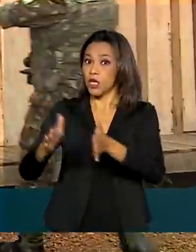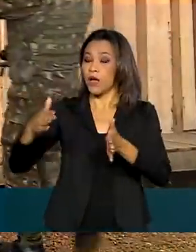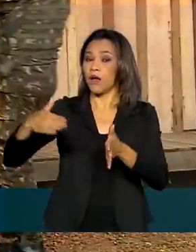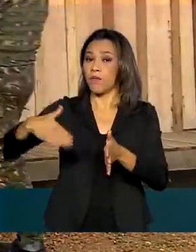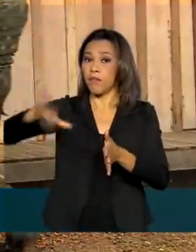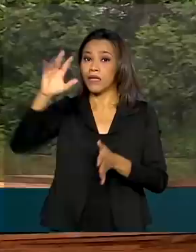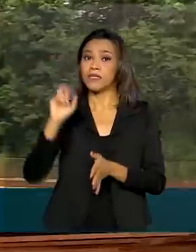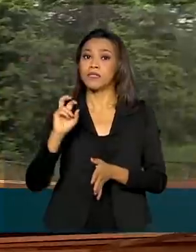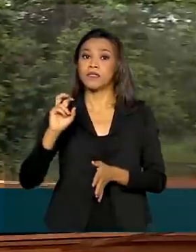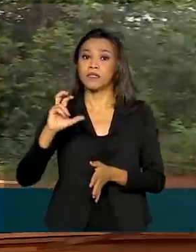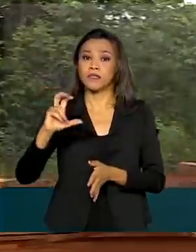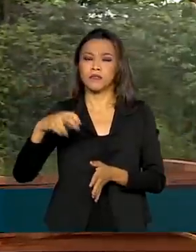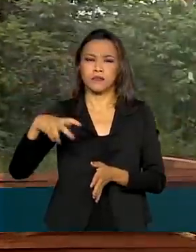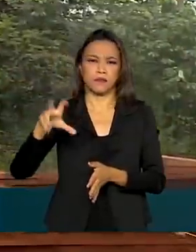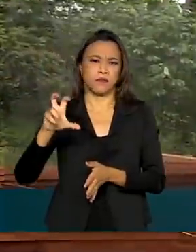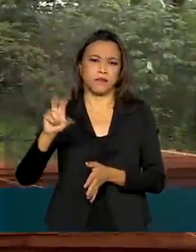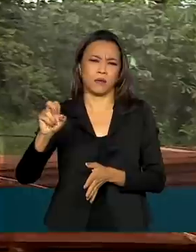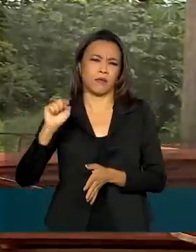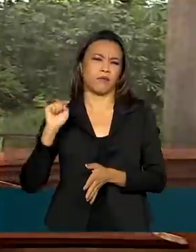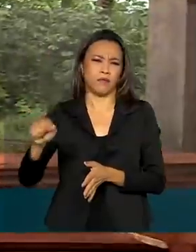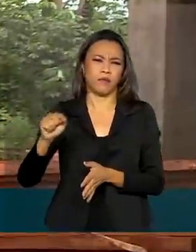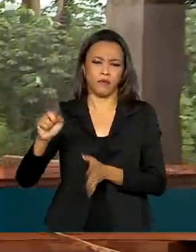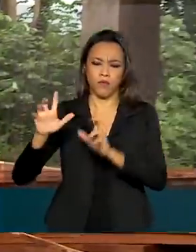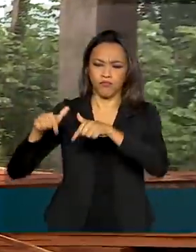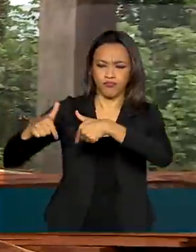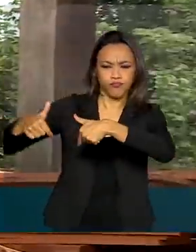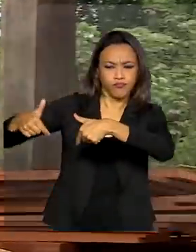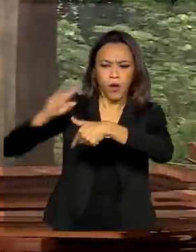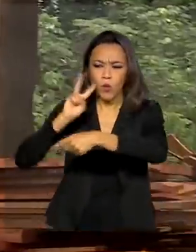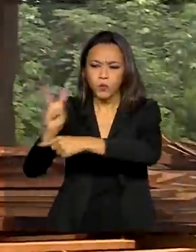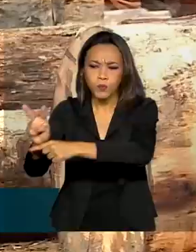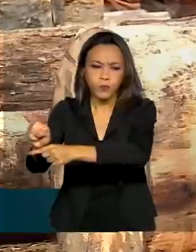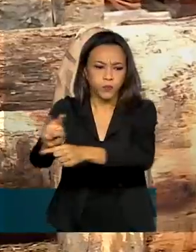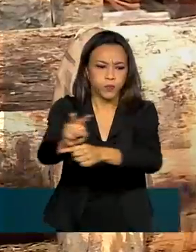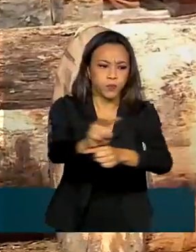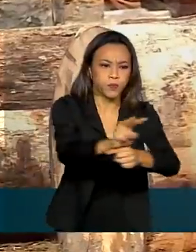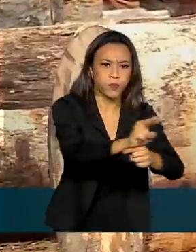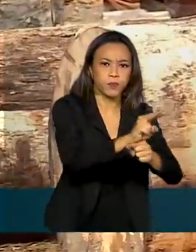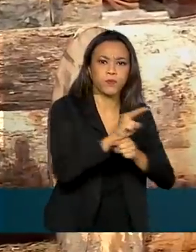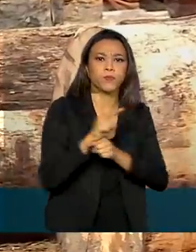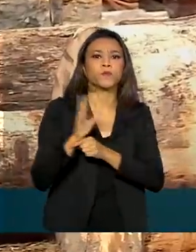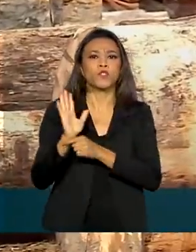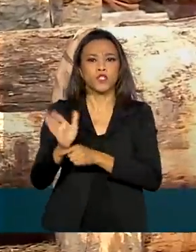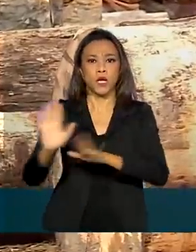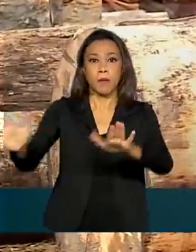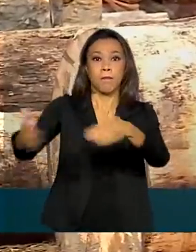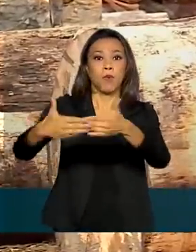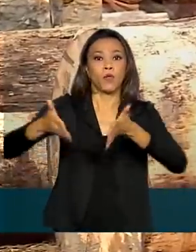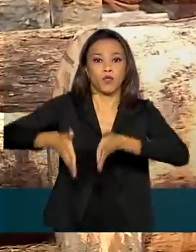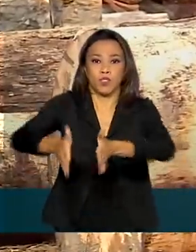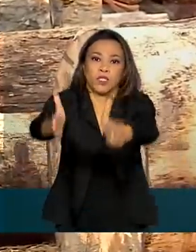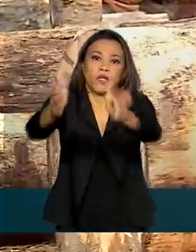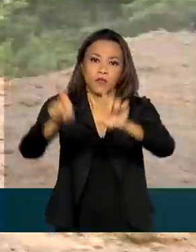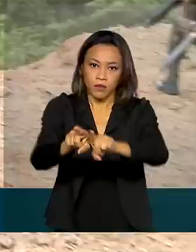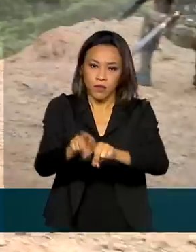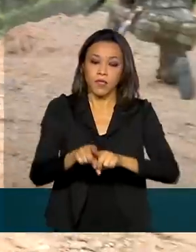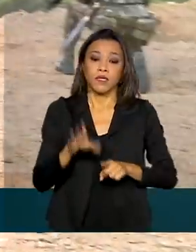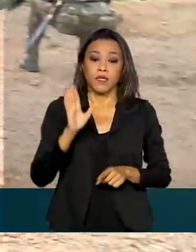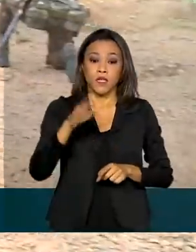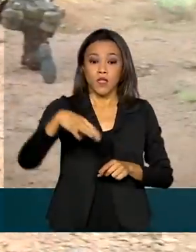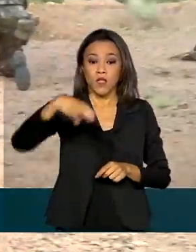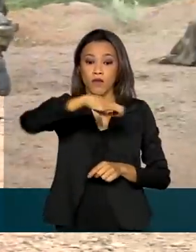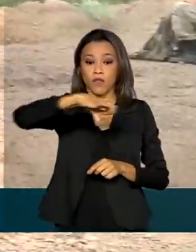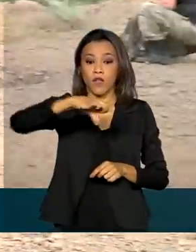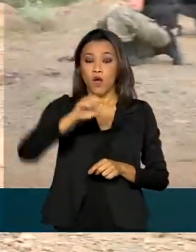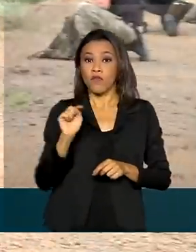inspeções e patrulhas, incluindo bloqueios e controle de estradas. Mais de 90 mil hectares, 99 mil